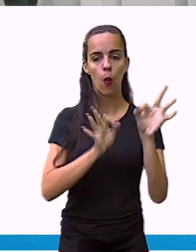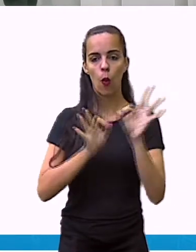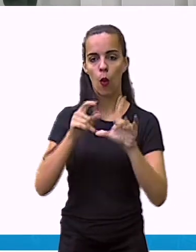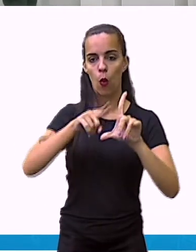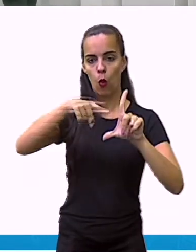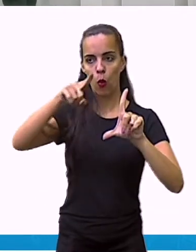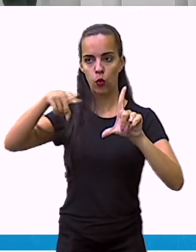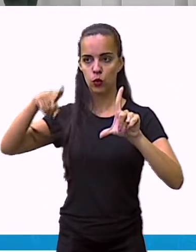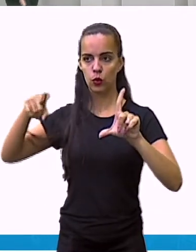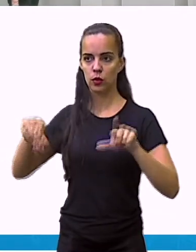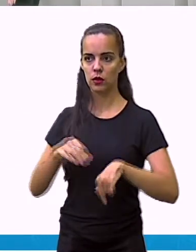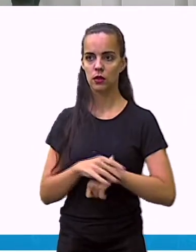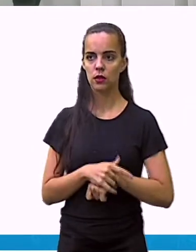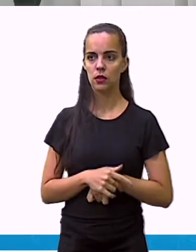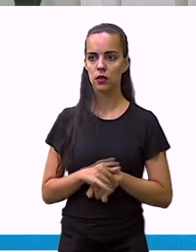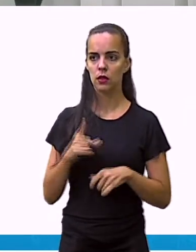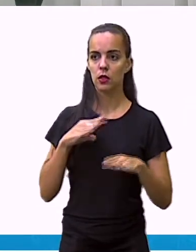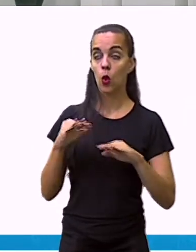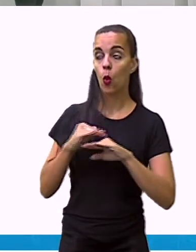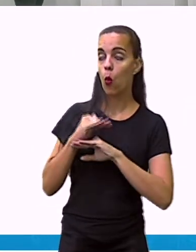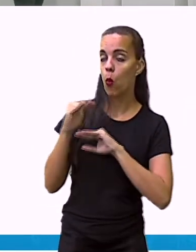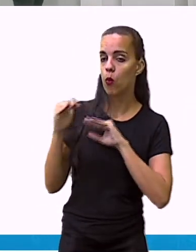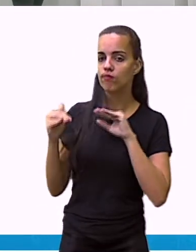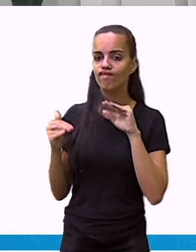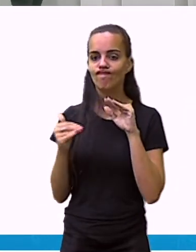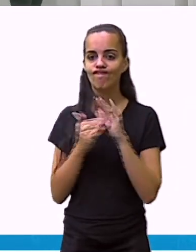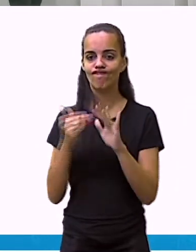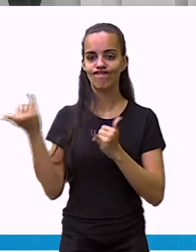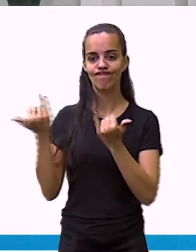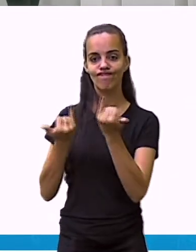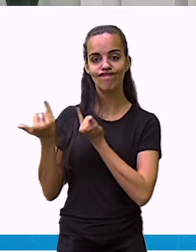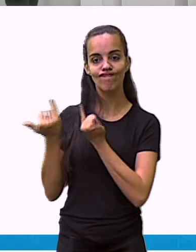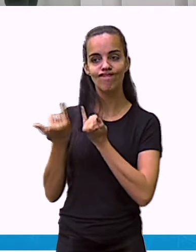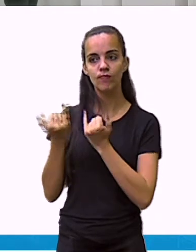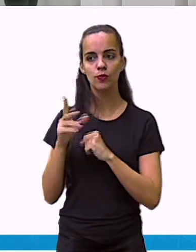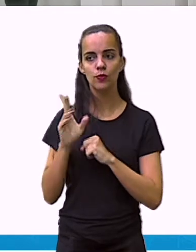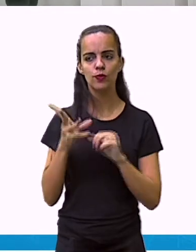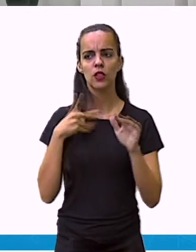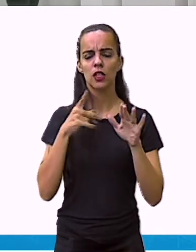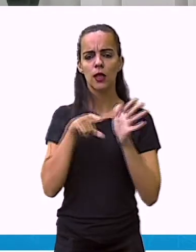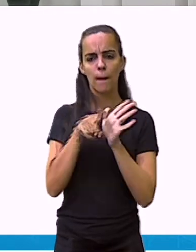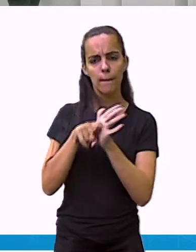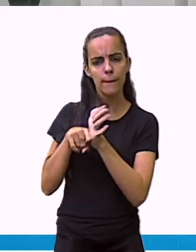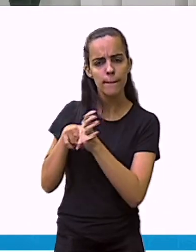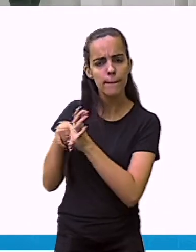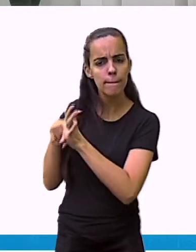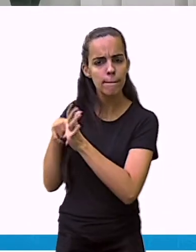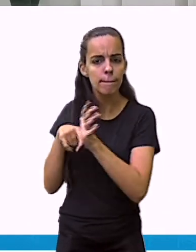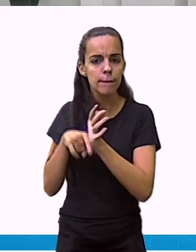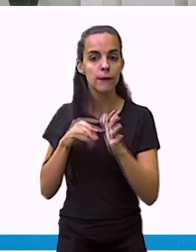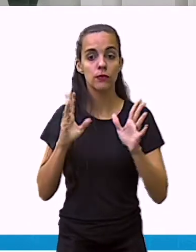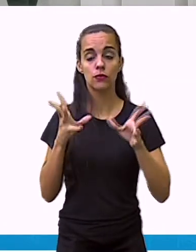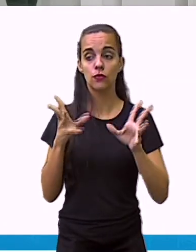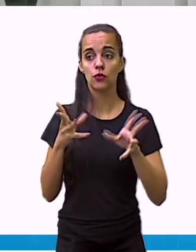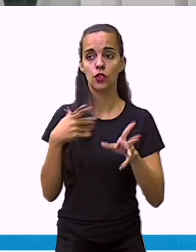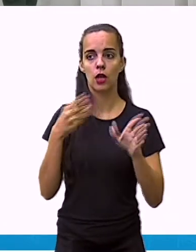dados que eu encontrei. Toda essa informação, a quantidade, os números, deverão ser